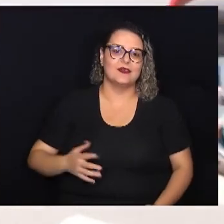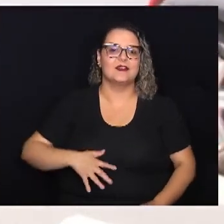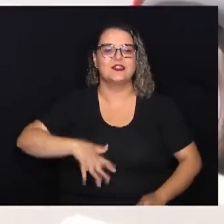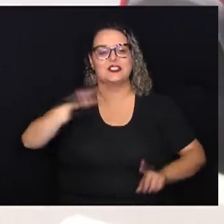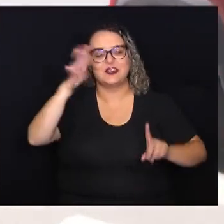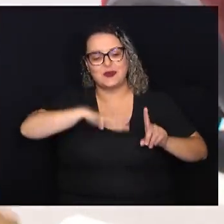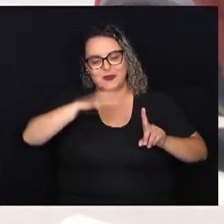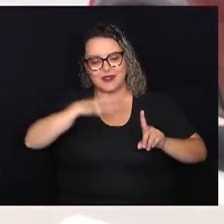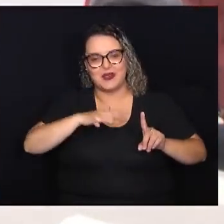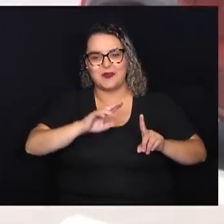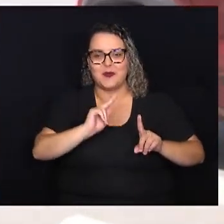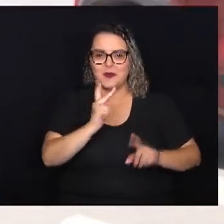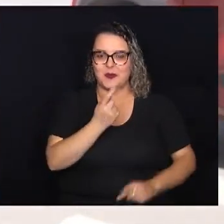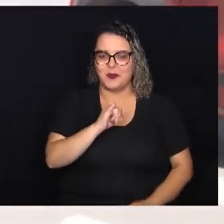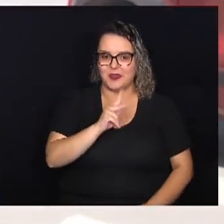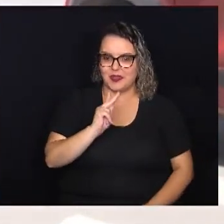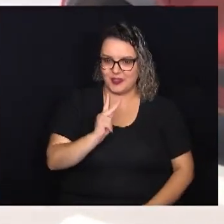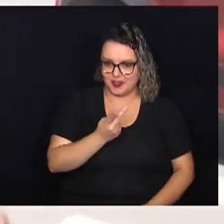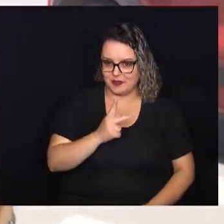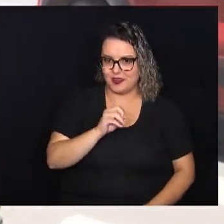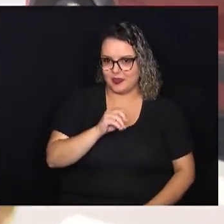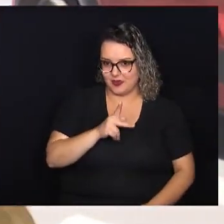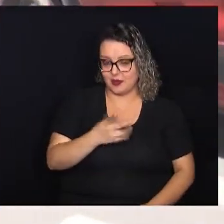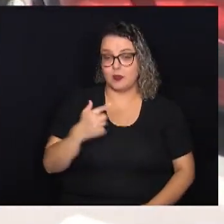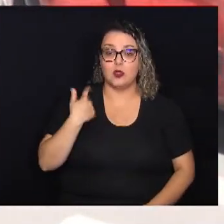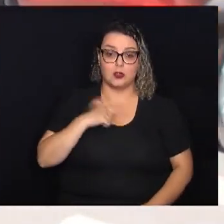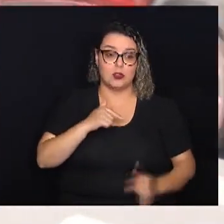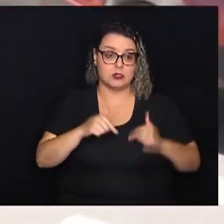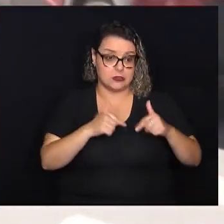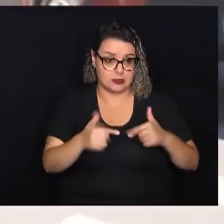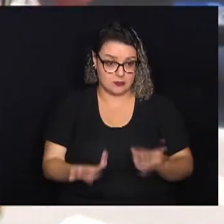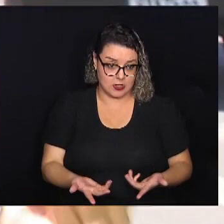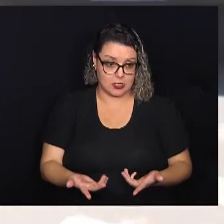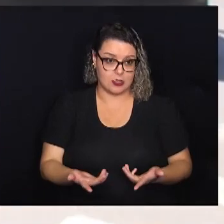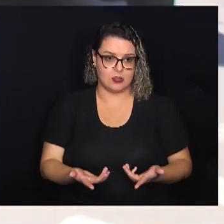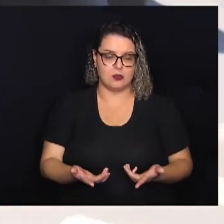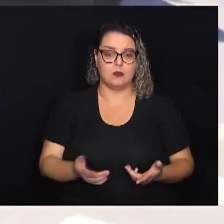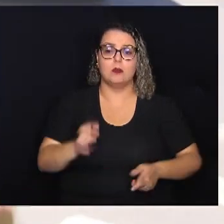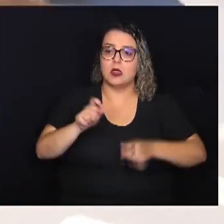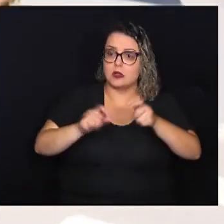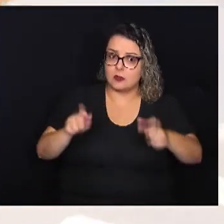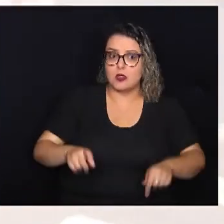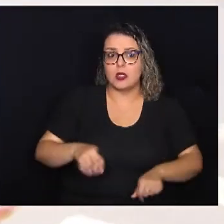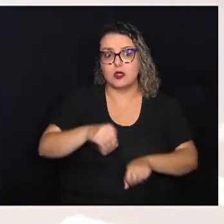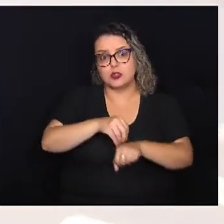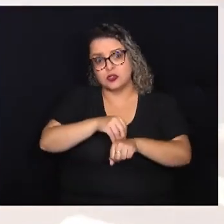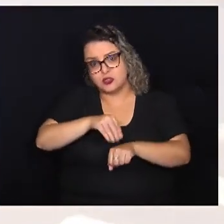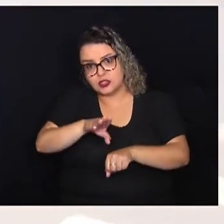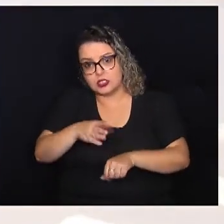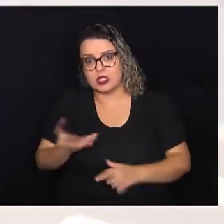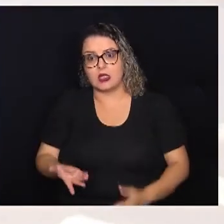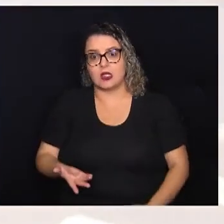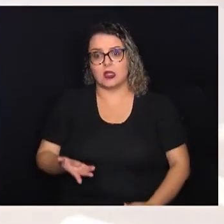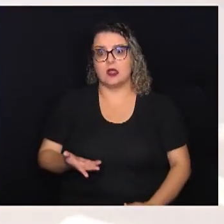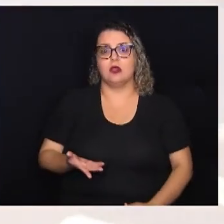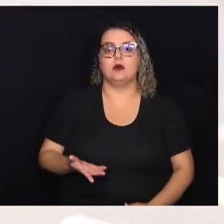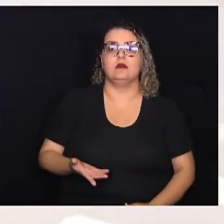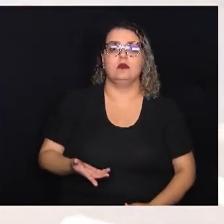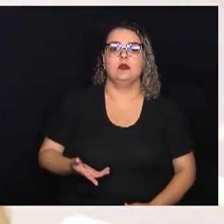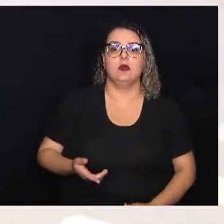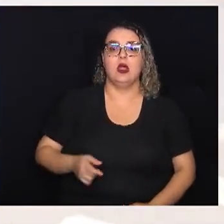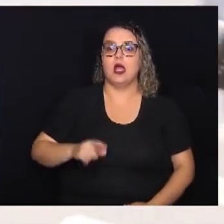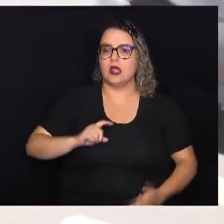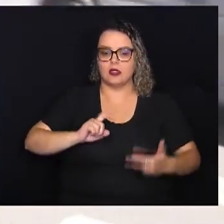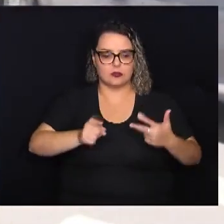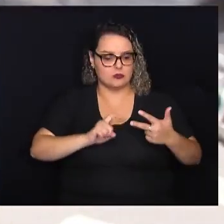né? Além de nós fizermos aqui esse trabalho, eu acho que mais pessoas possam indicações para que passe isso para o executivo,